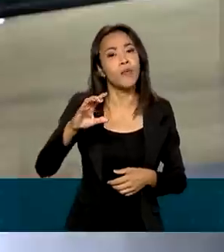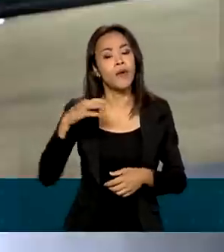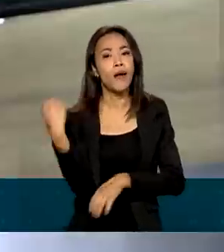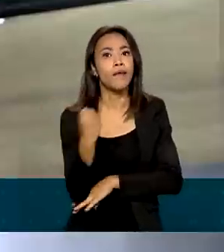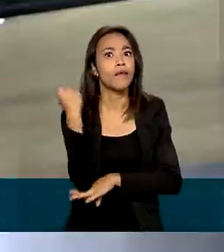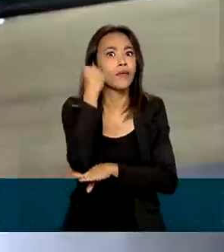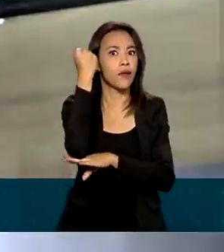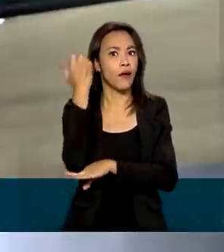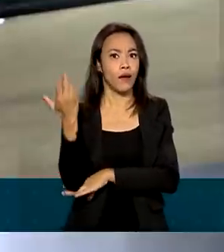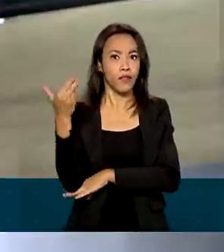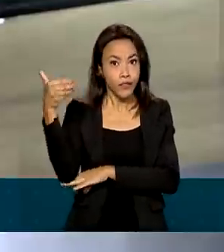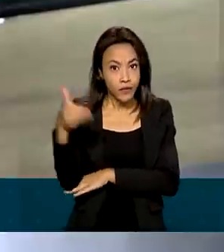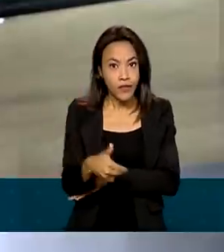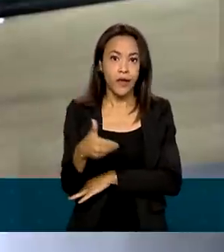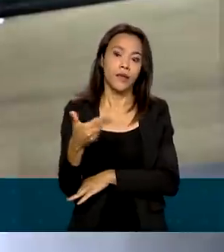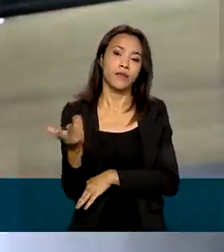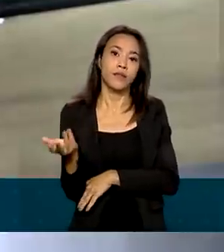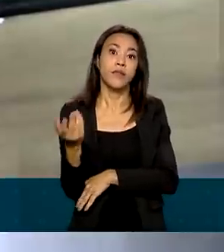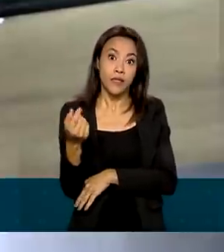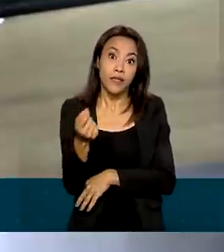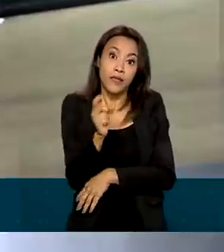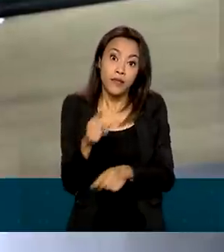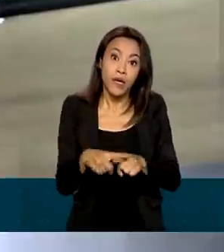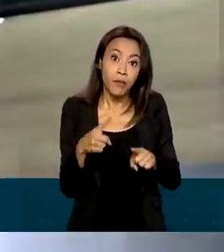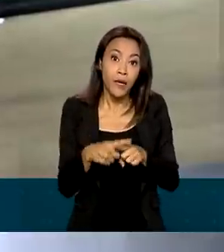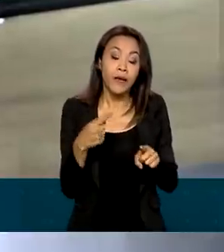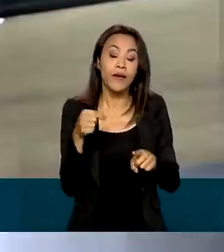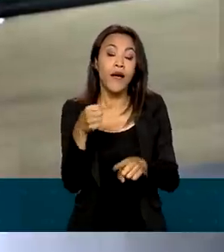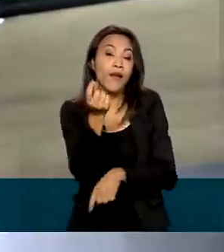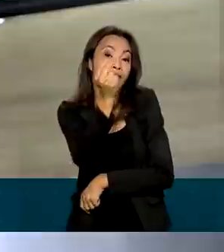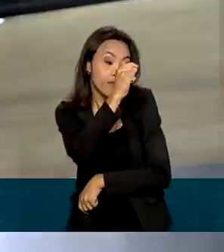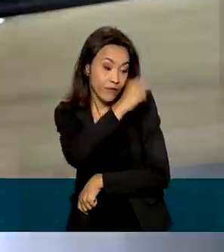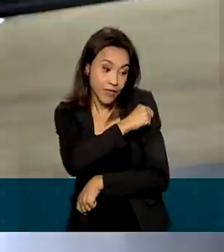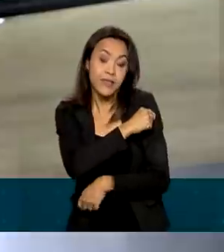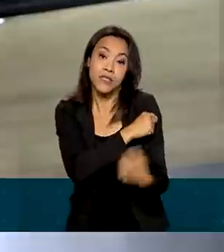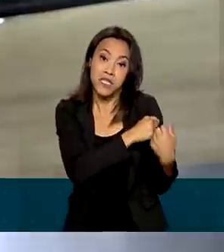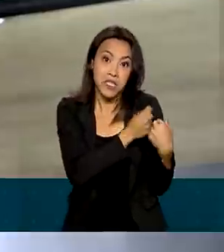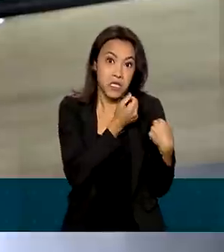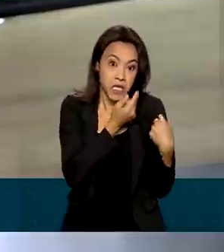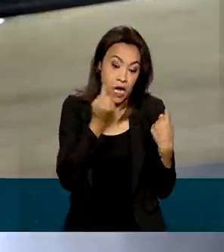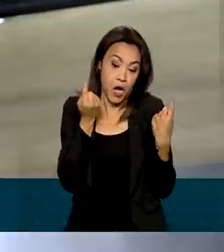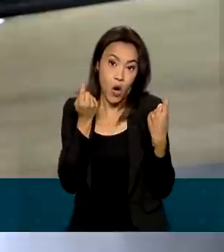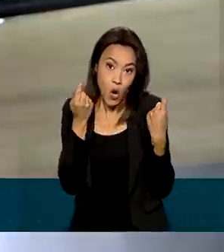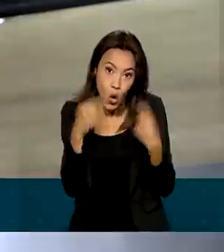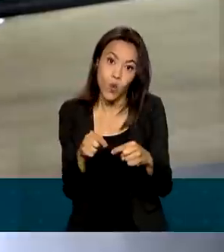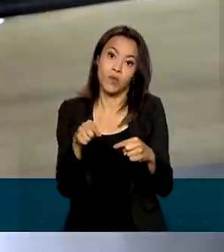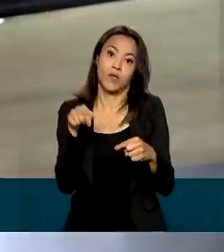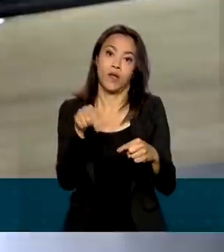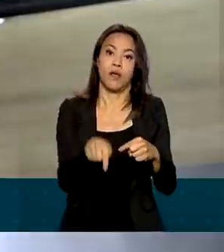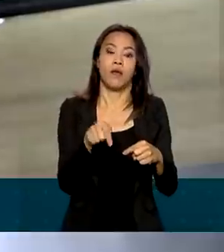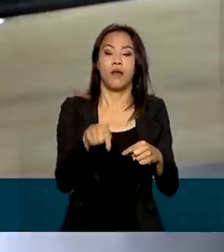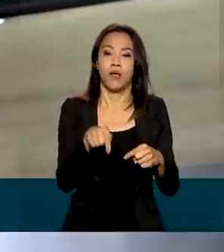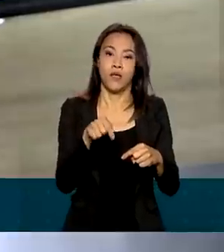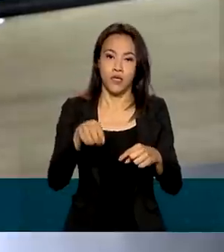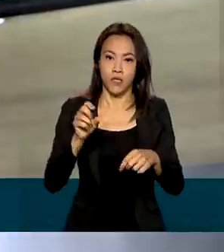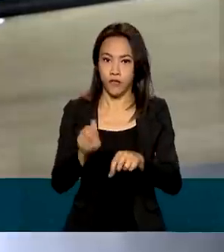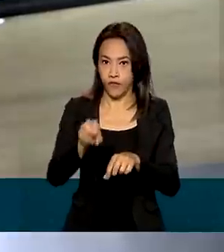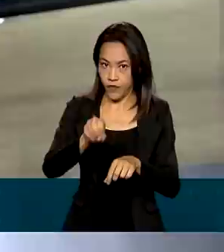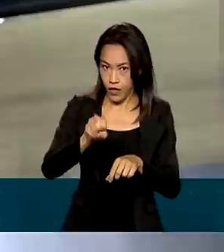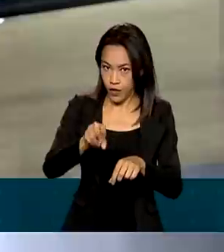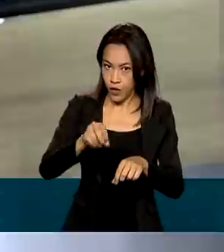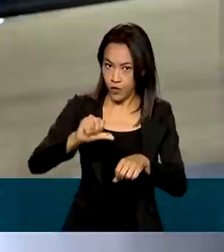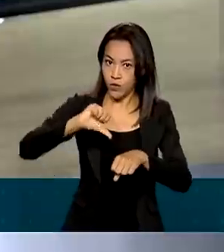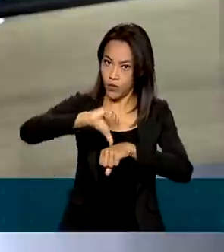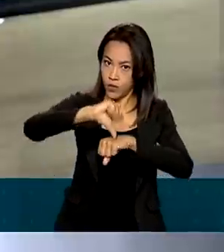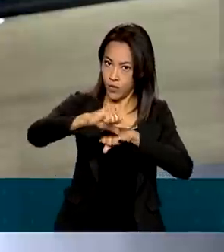da eficácia das vacinas existentes contra essa variante. Já o Ministério da Saúde informou que mantém constante monitoramento